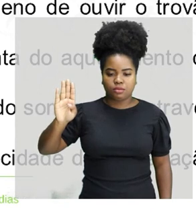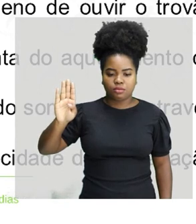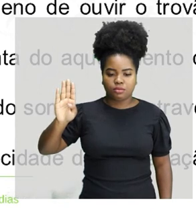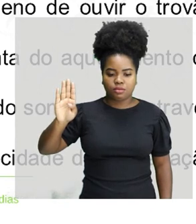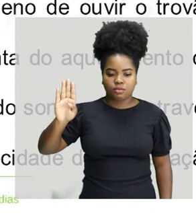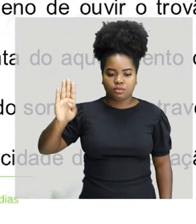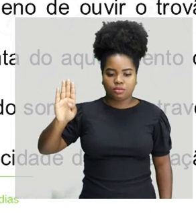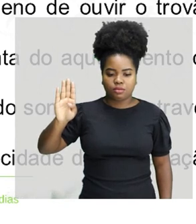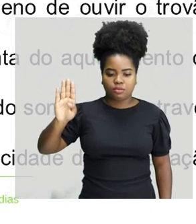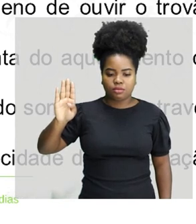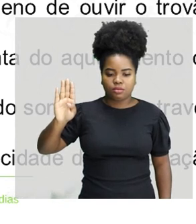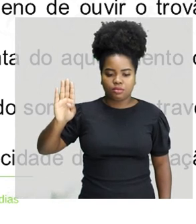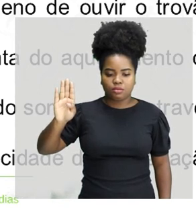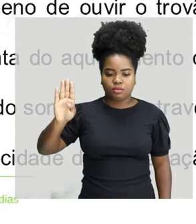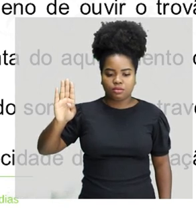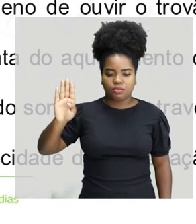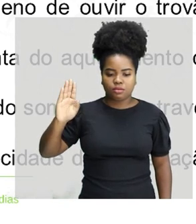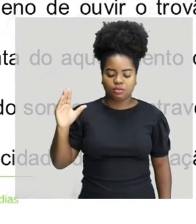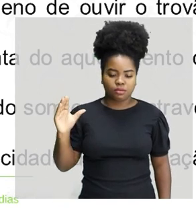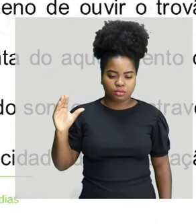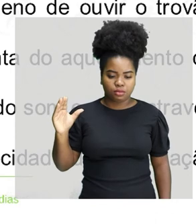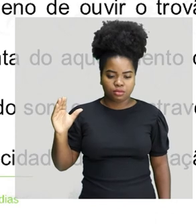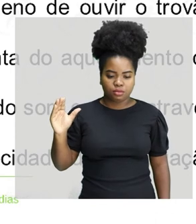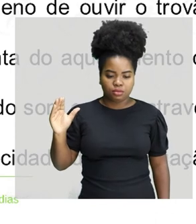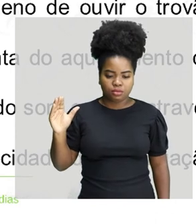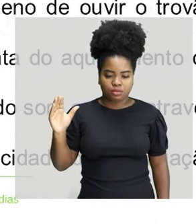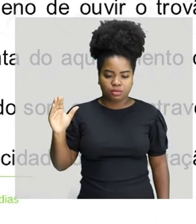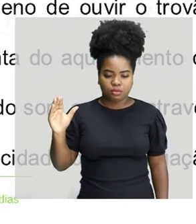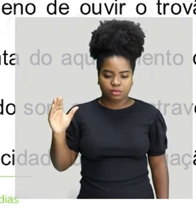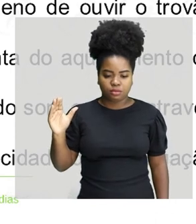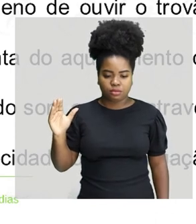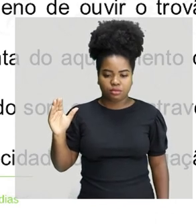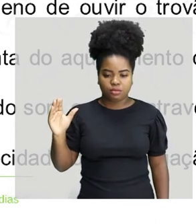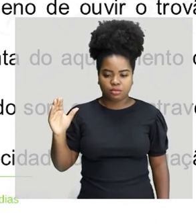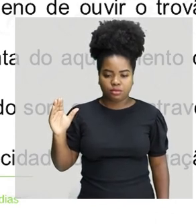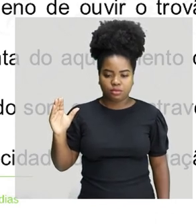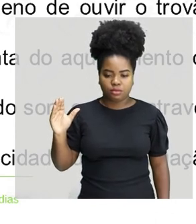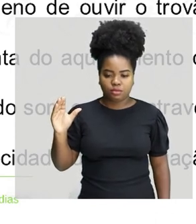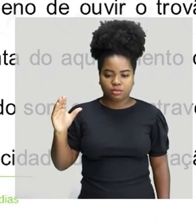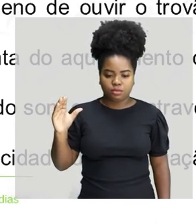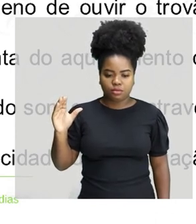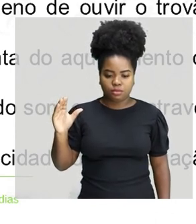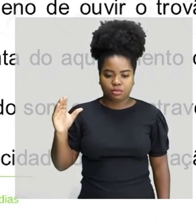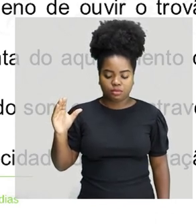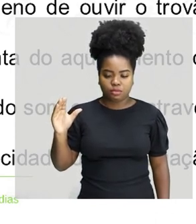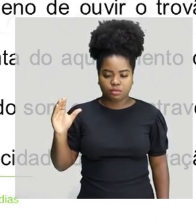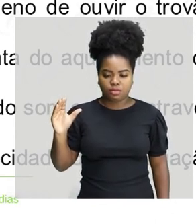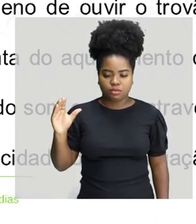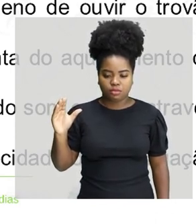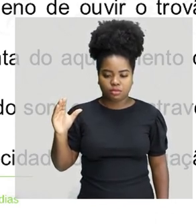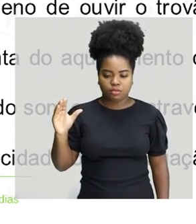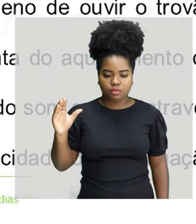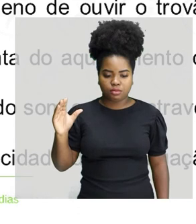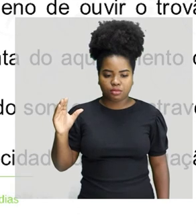som ocorrer através do solo. Letra C. A velocidade de propagação da luz ser maior do que a velocidade de